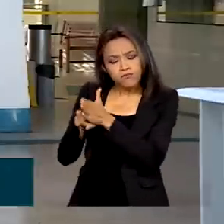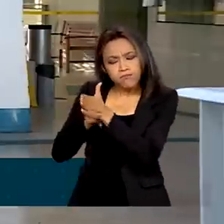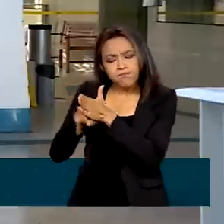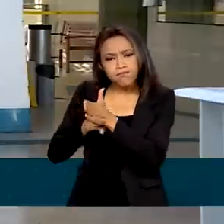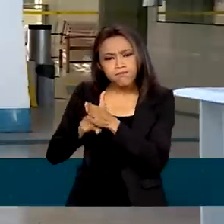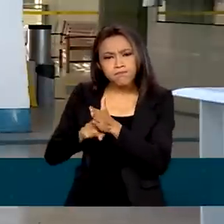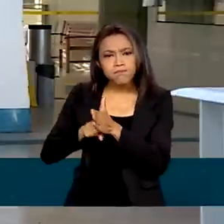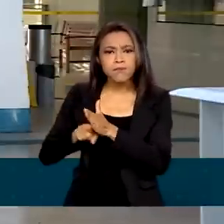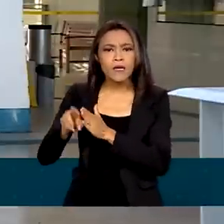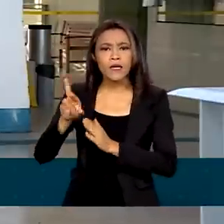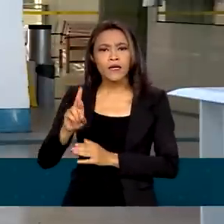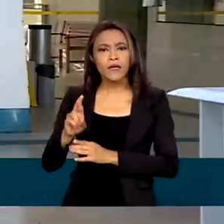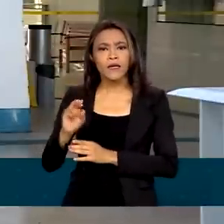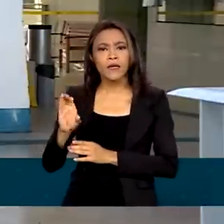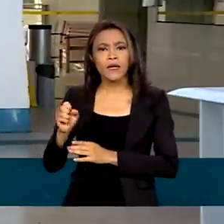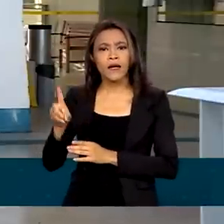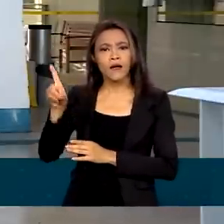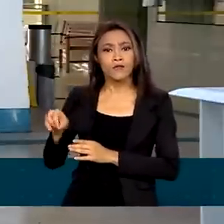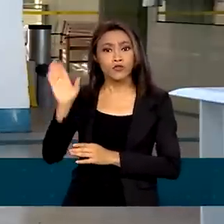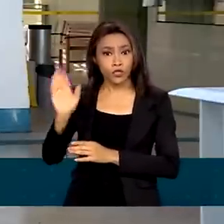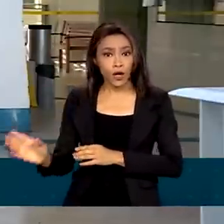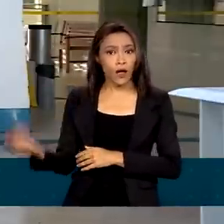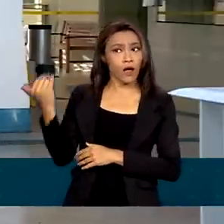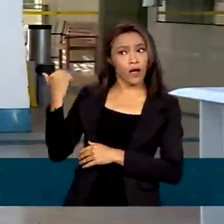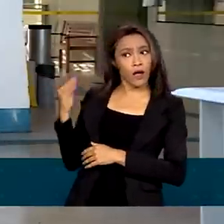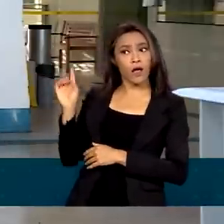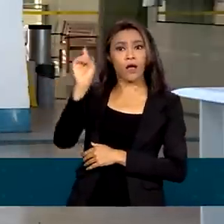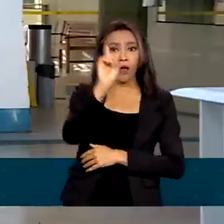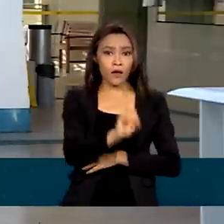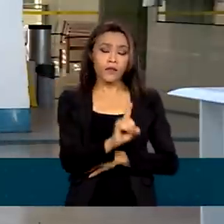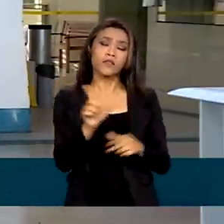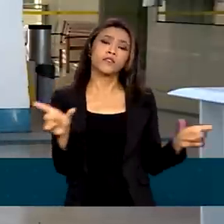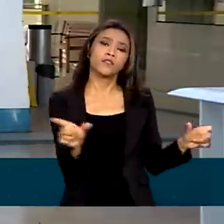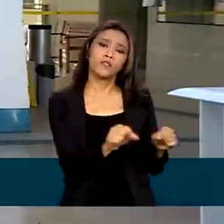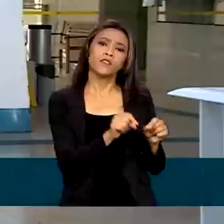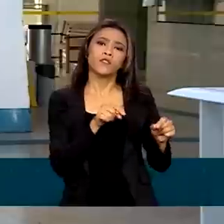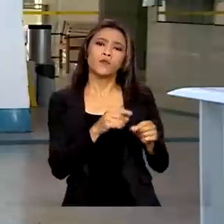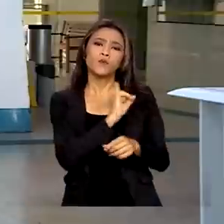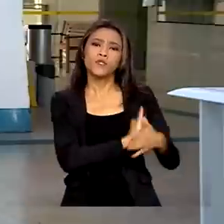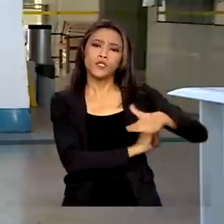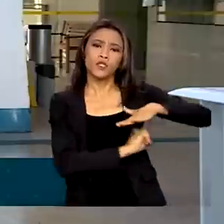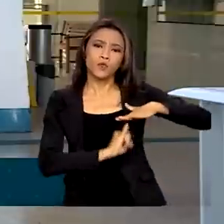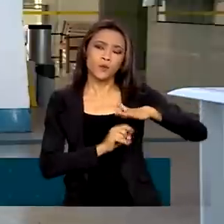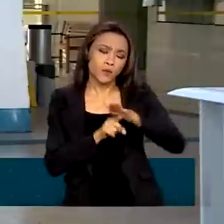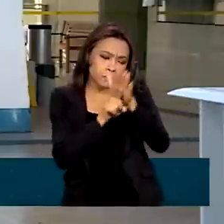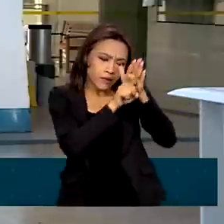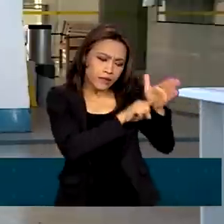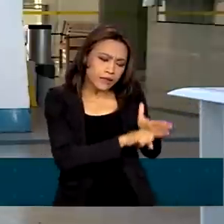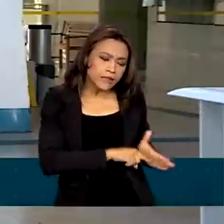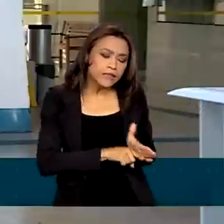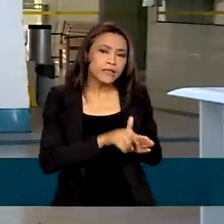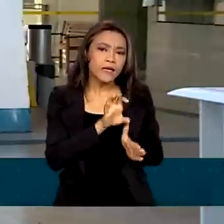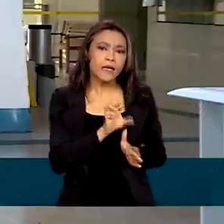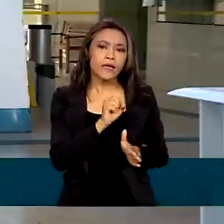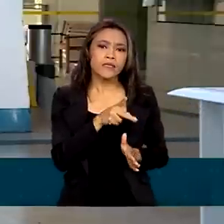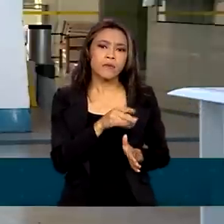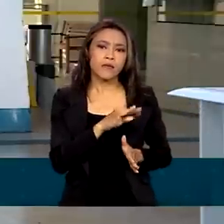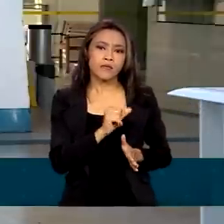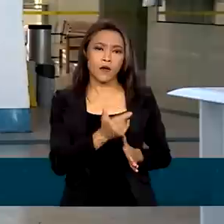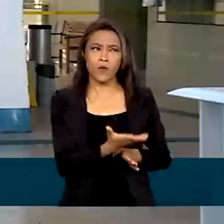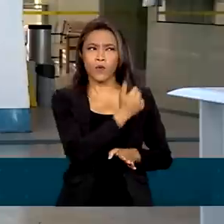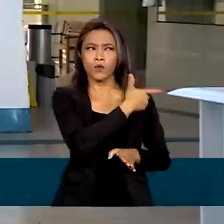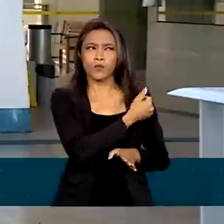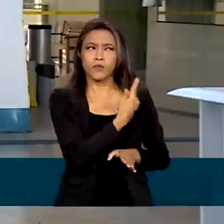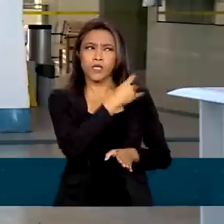atuou à frente do Instituto Nacional de Pesquisas Espaciais de 2016 a 2019, quando foi demitido